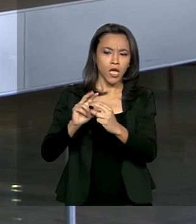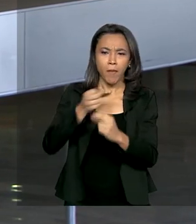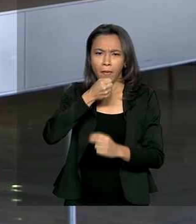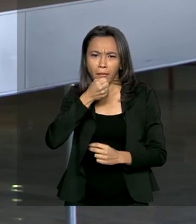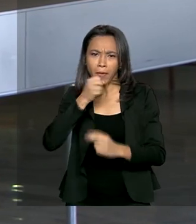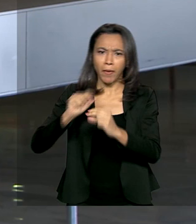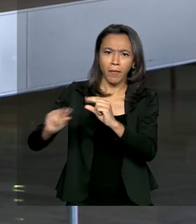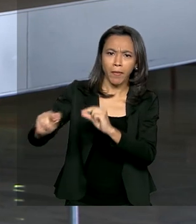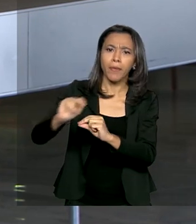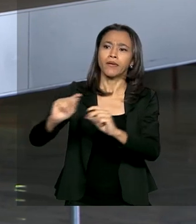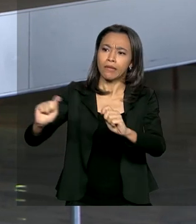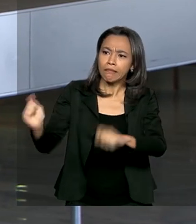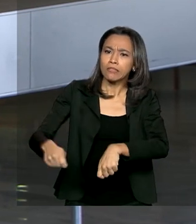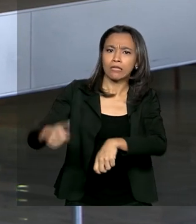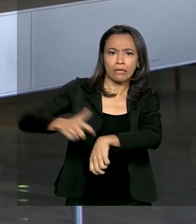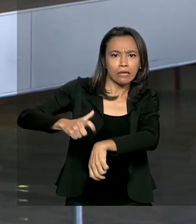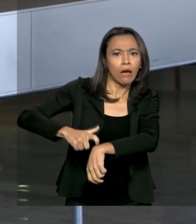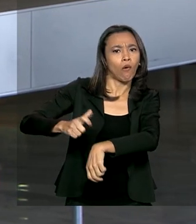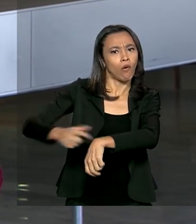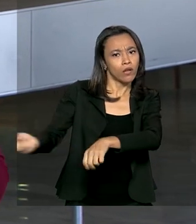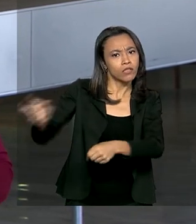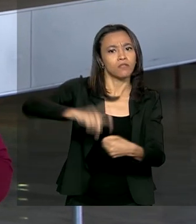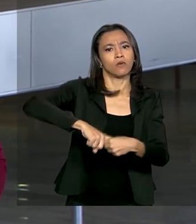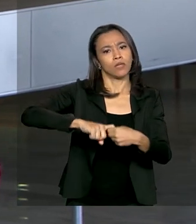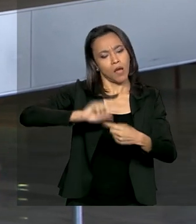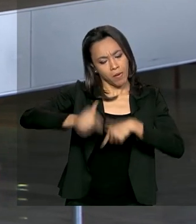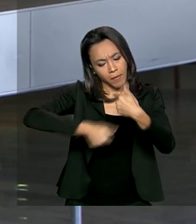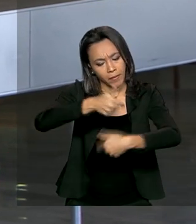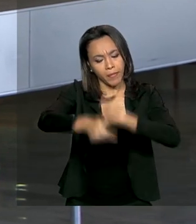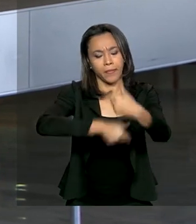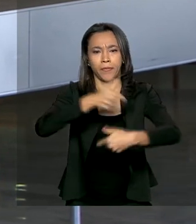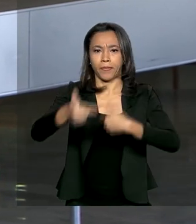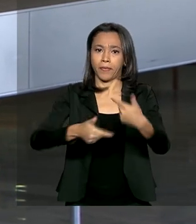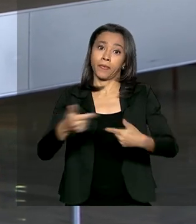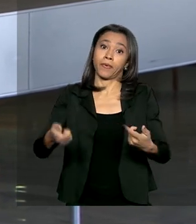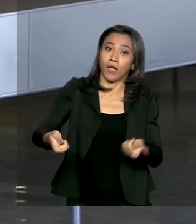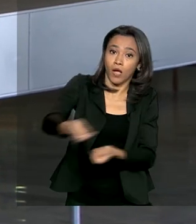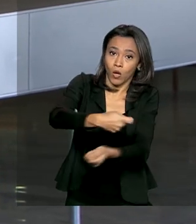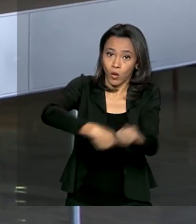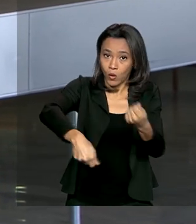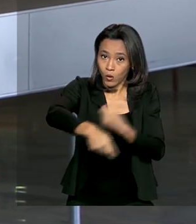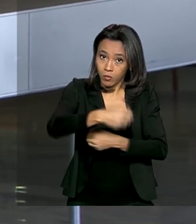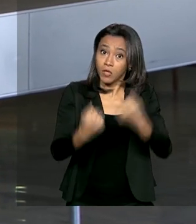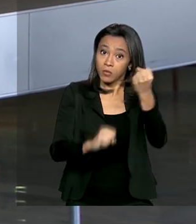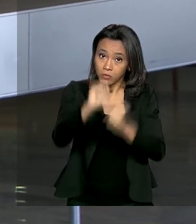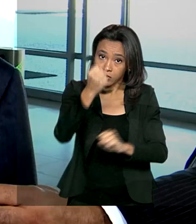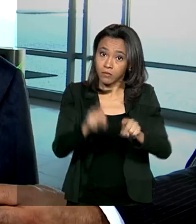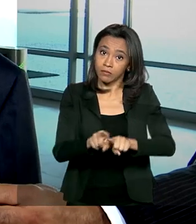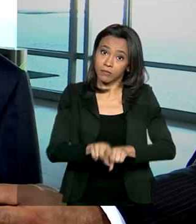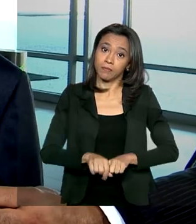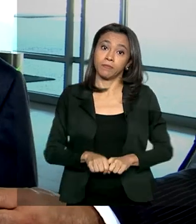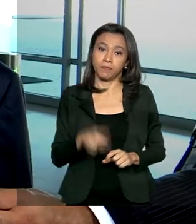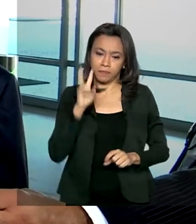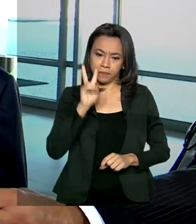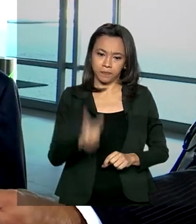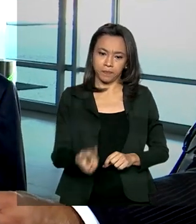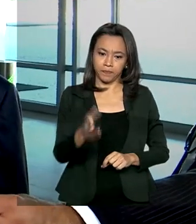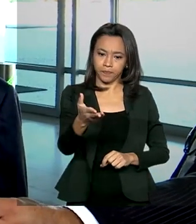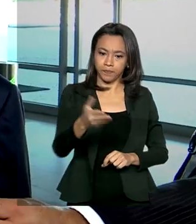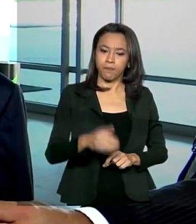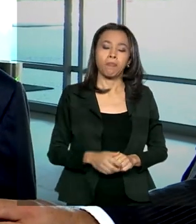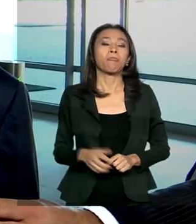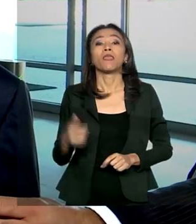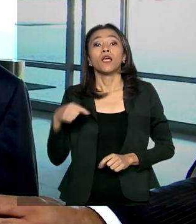está na hora de retomar as atividades industriais e também a atividade econômica. Vamos ver. Nós